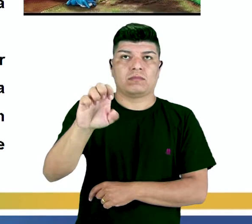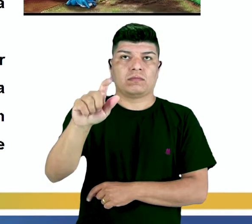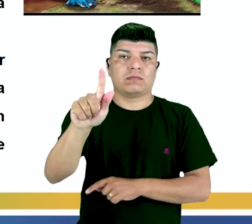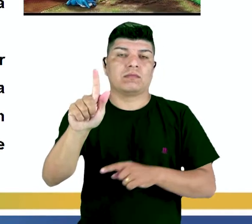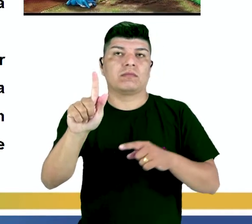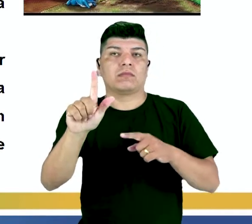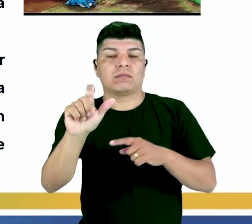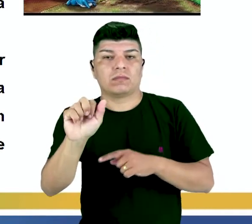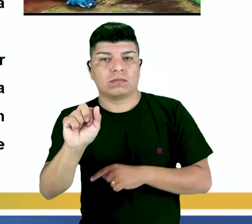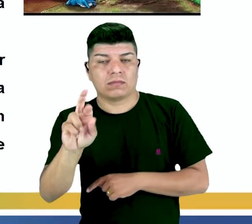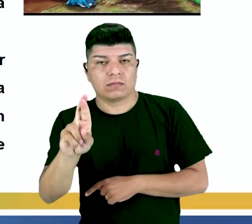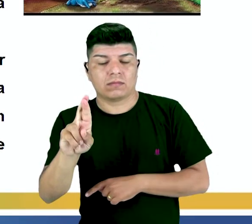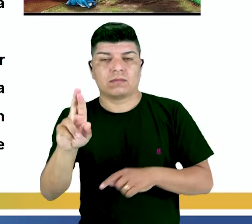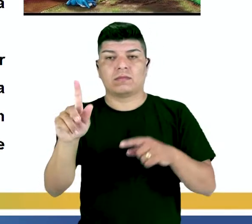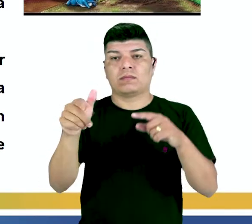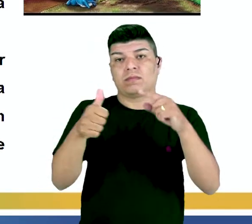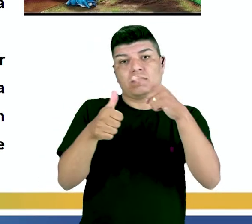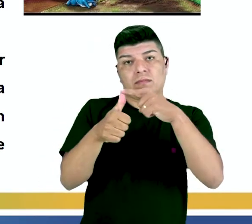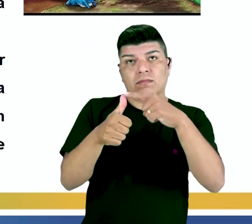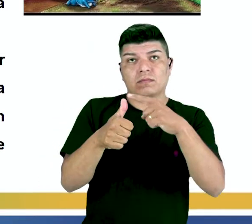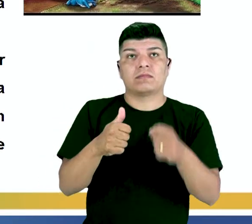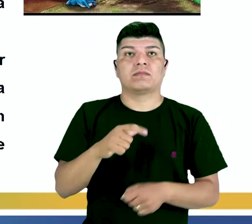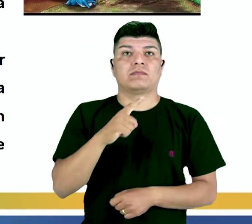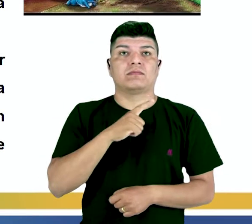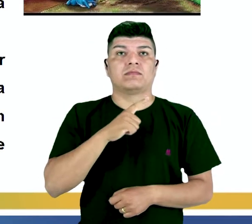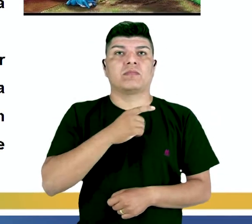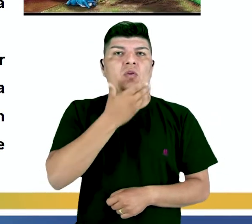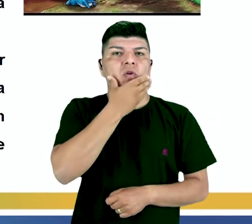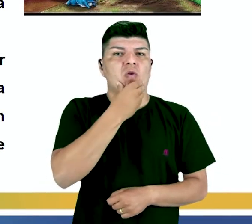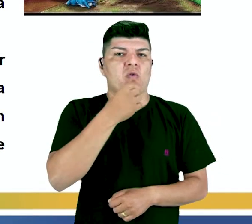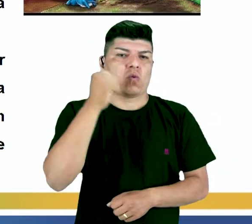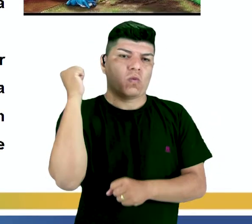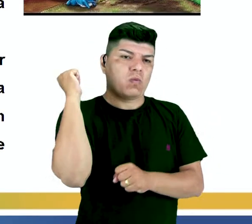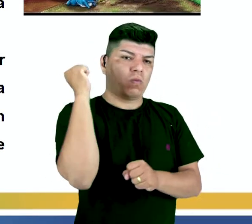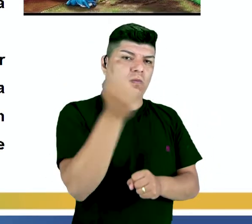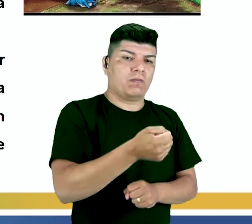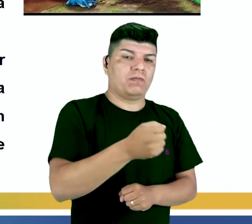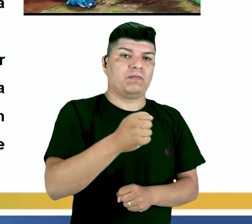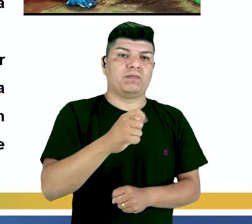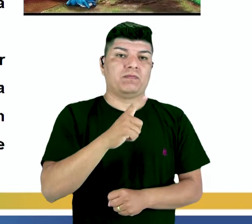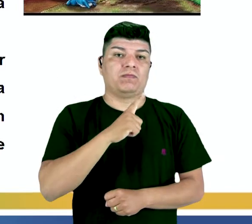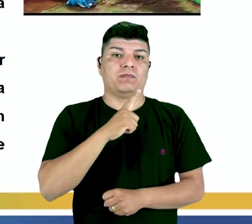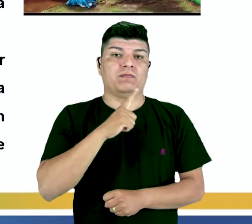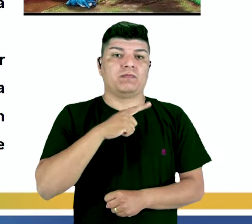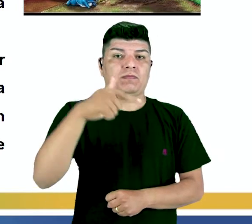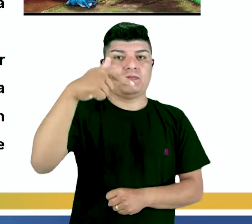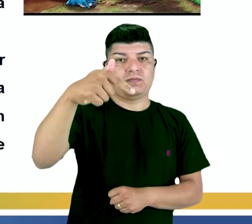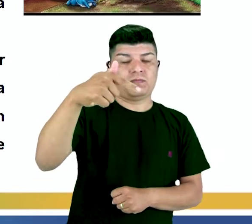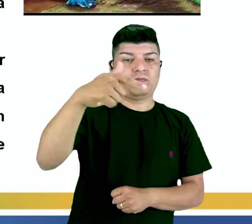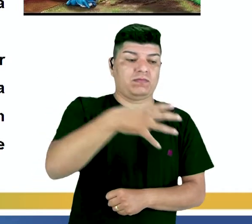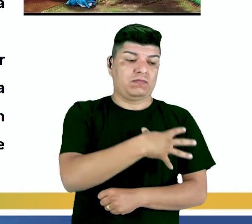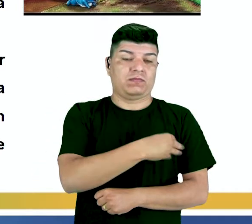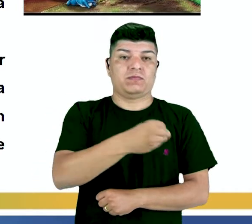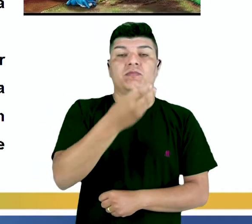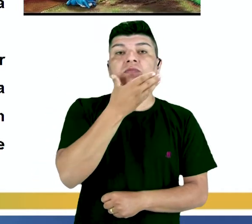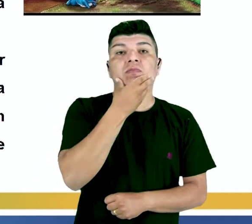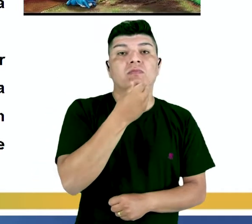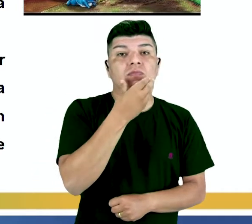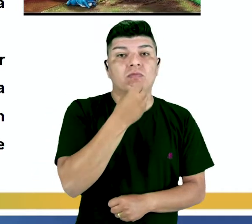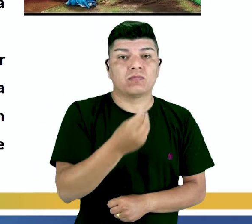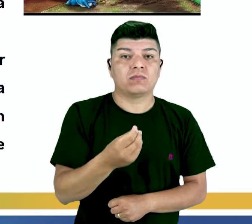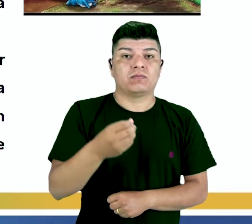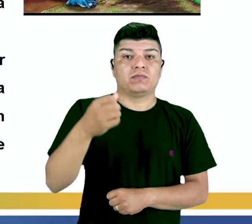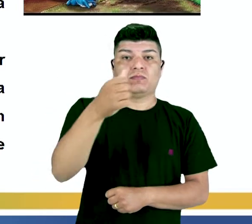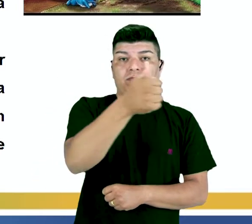fazer a leitura? Era uma vez um lenhador que tinha sete filhos homens. O maior tinha 12 anos, o caçula